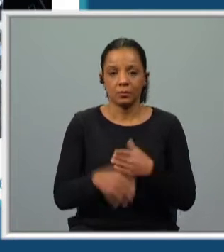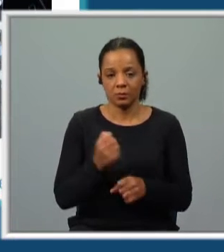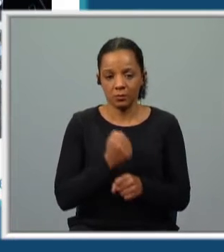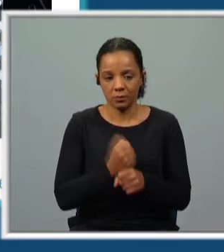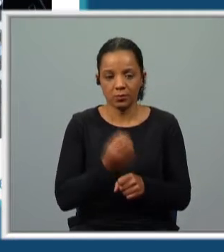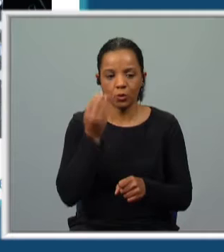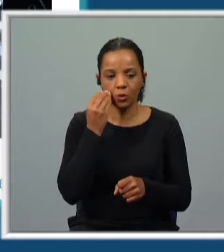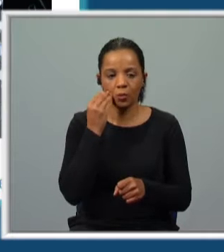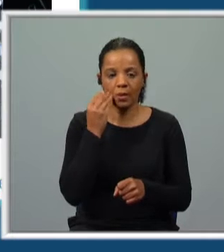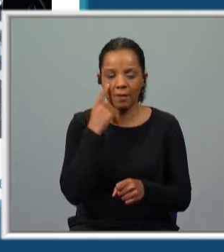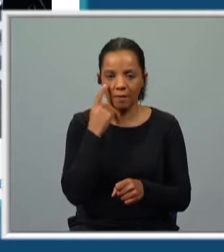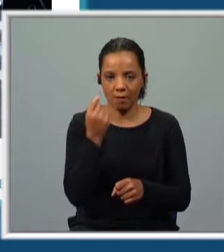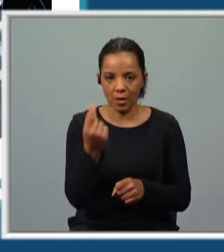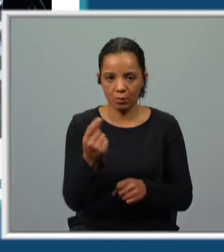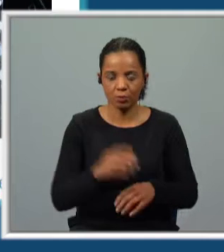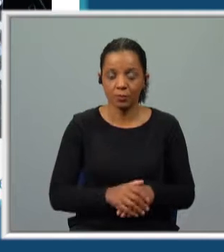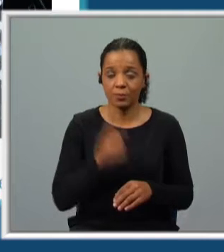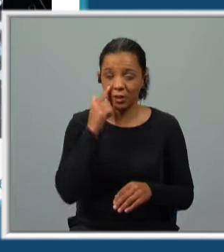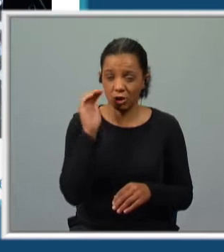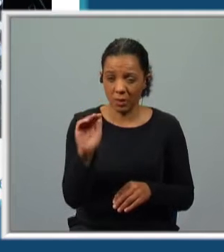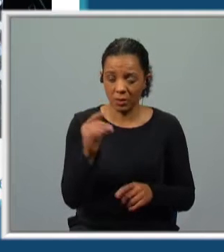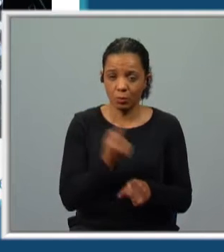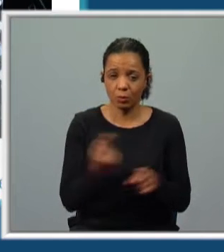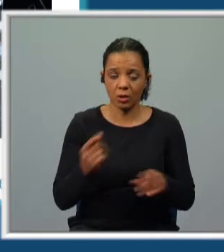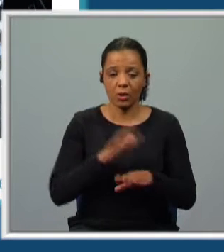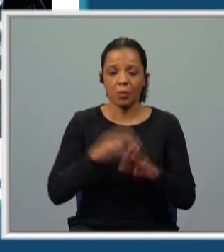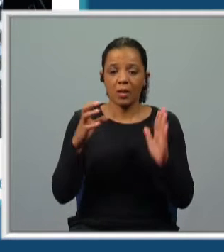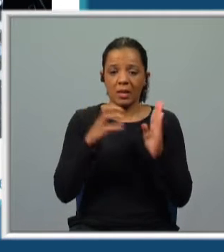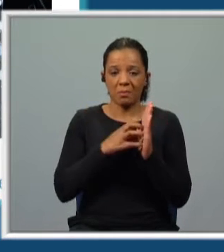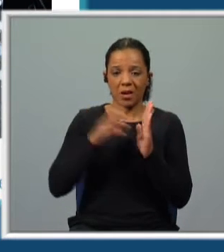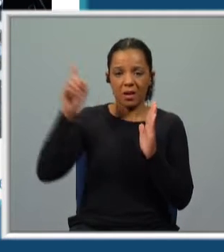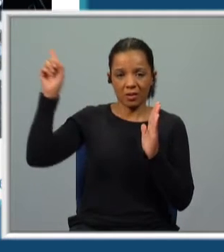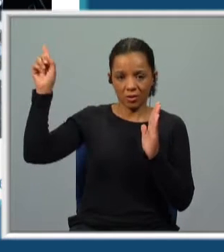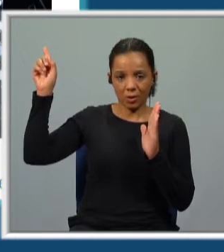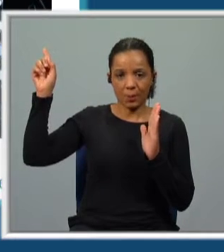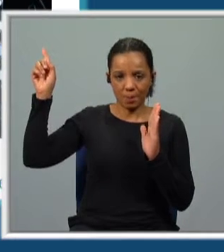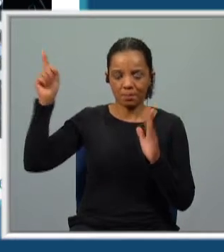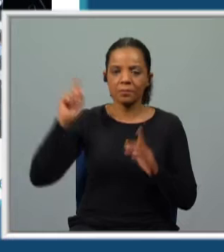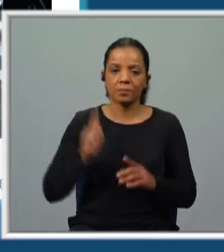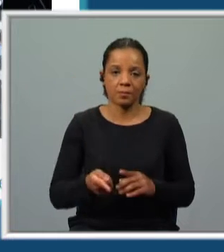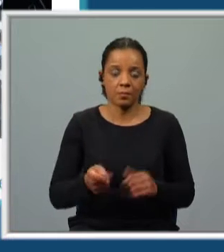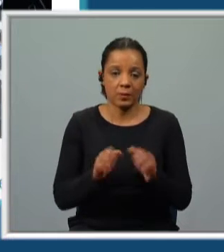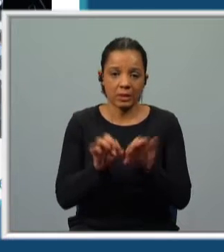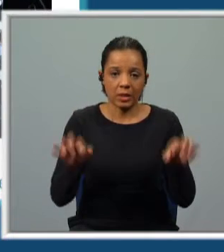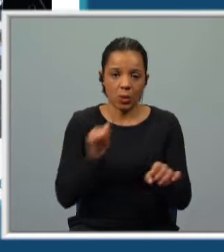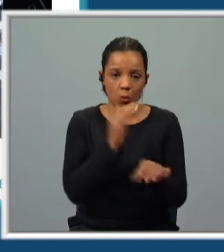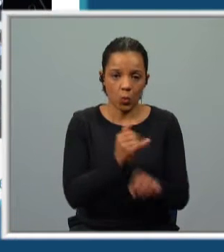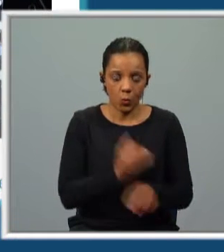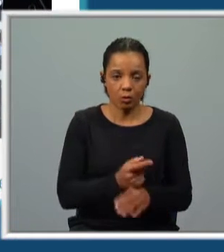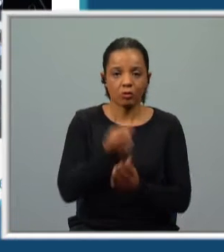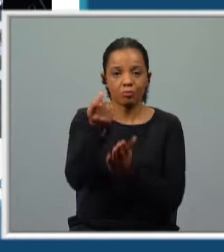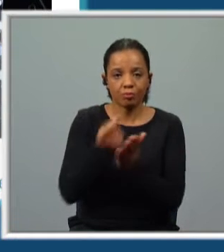sobre a flexão verbal. Chamo-te a atenção para esta imagem do Adam Astor que, como todas as outras que vão